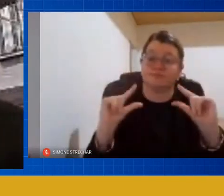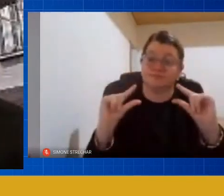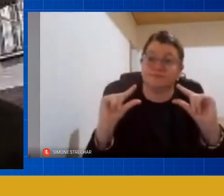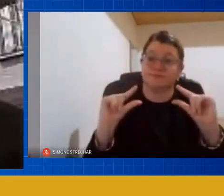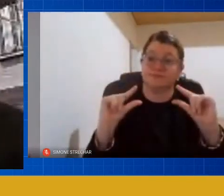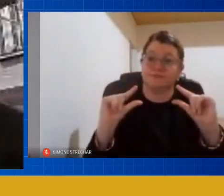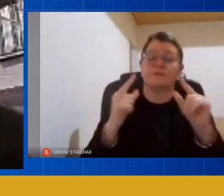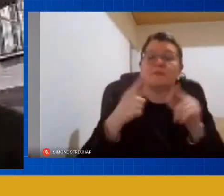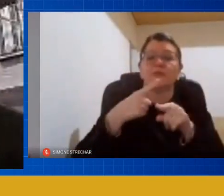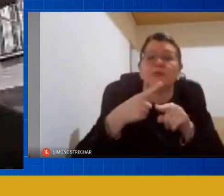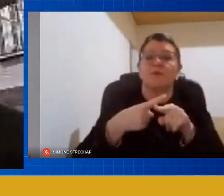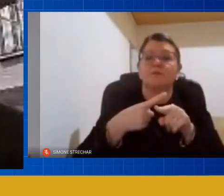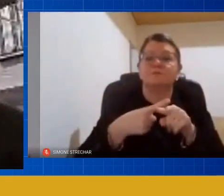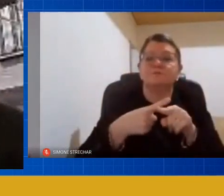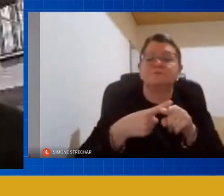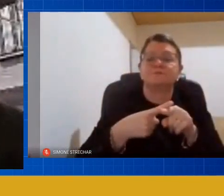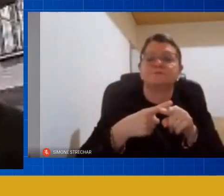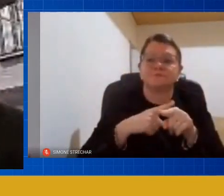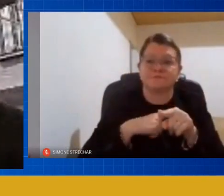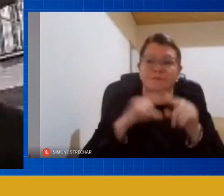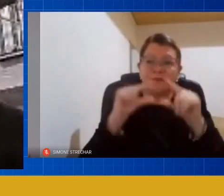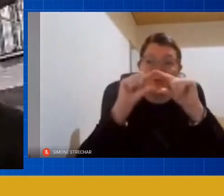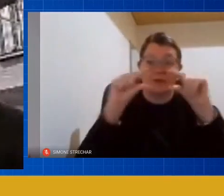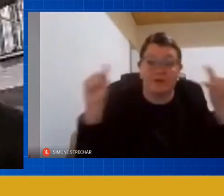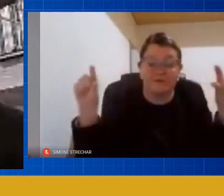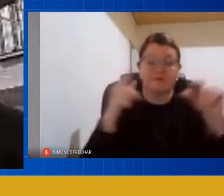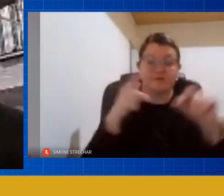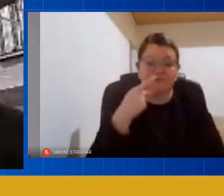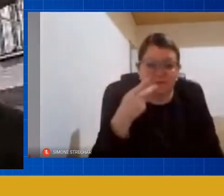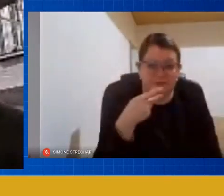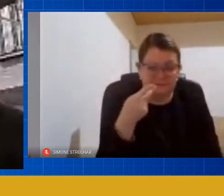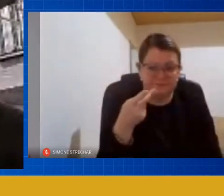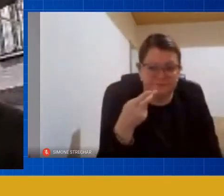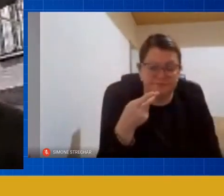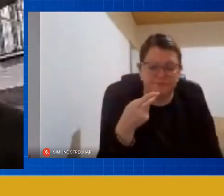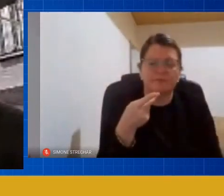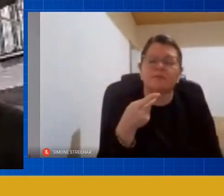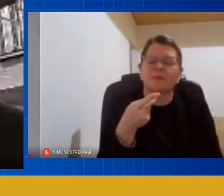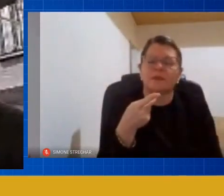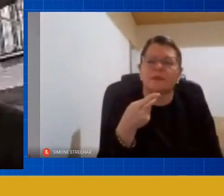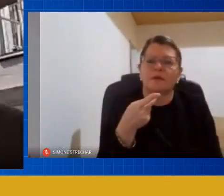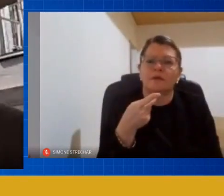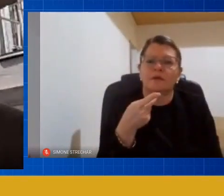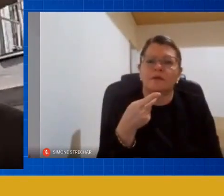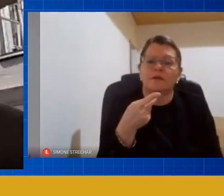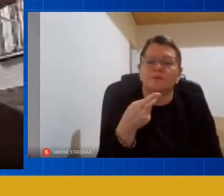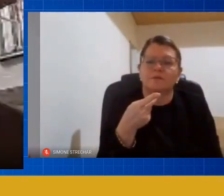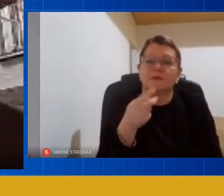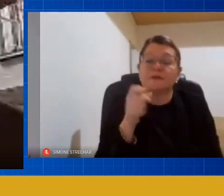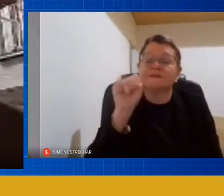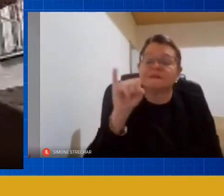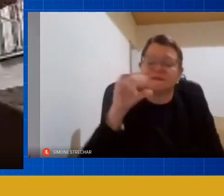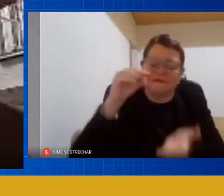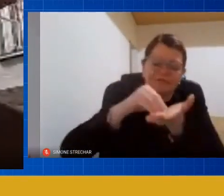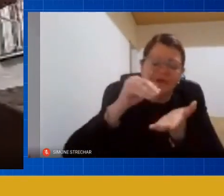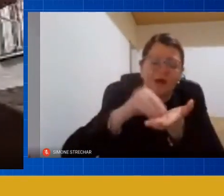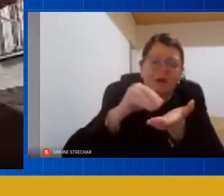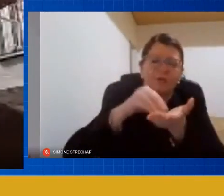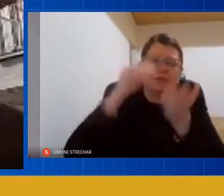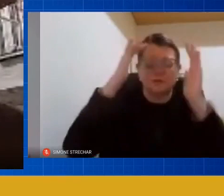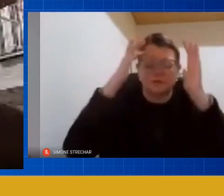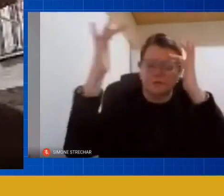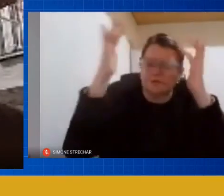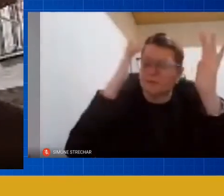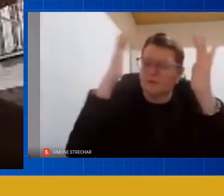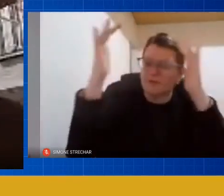existe um ditado que diz assim aonde falta a imaginação tem que sobrar mágica e quando eu falo mágica eu